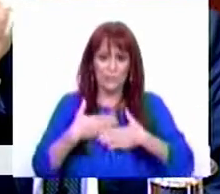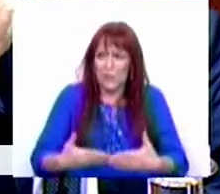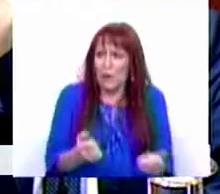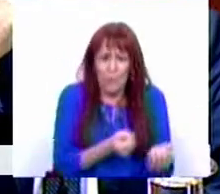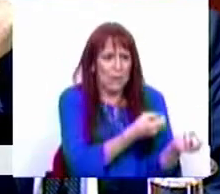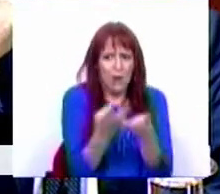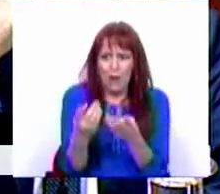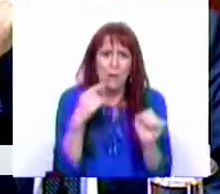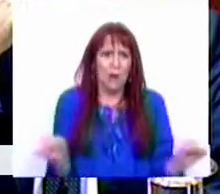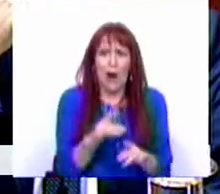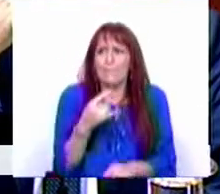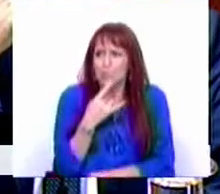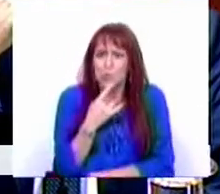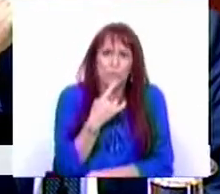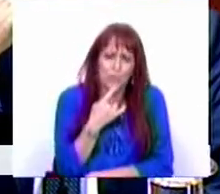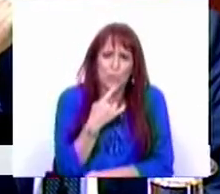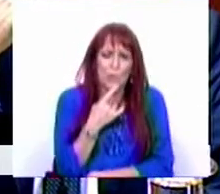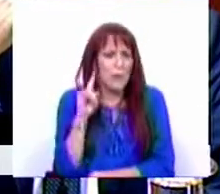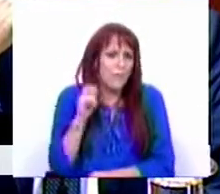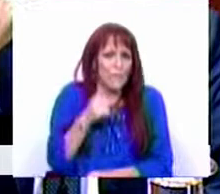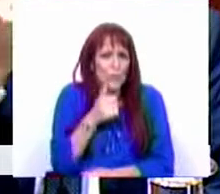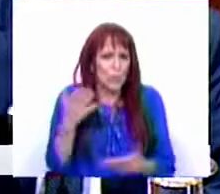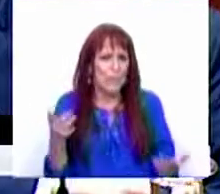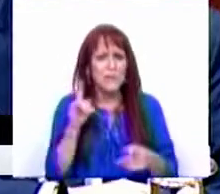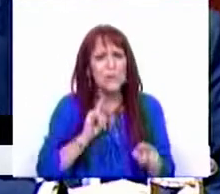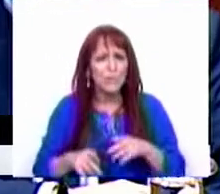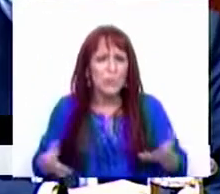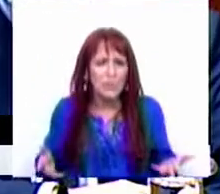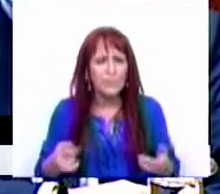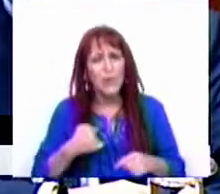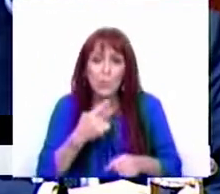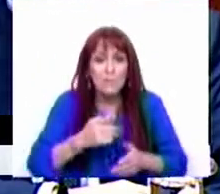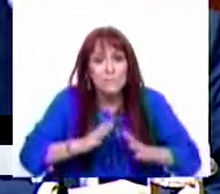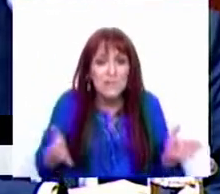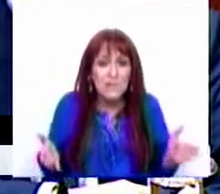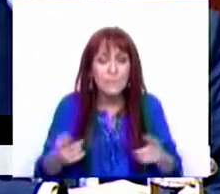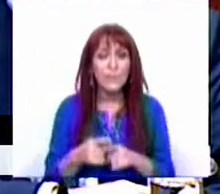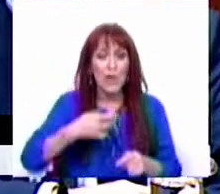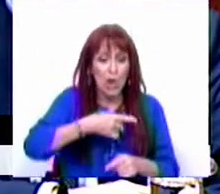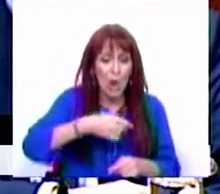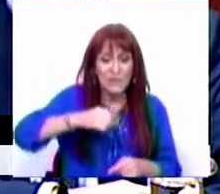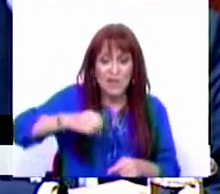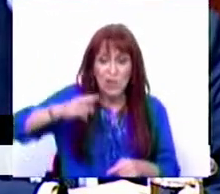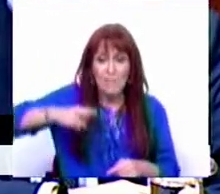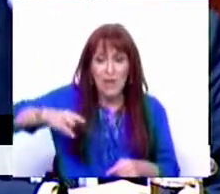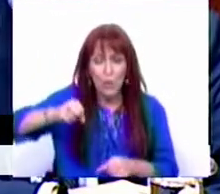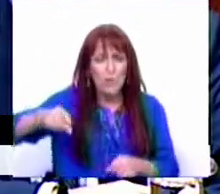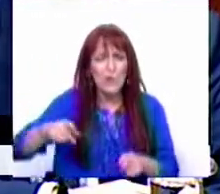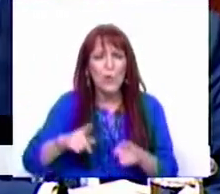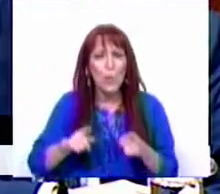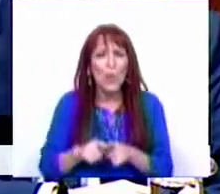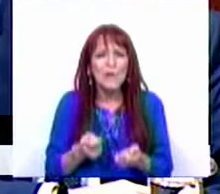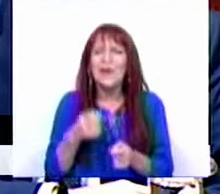que eles são muito, muito fundamentais. E, Sra. Deputada, tenho que lhe dizer, 900 milhões de euros não